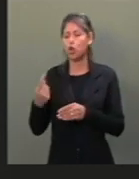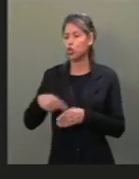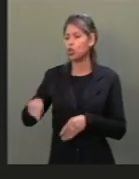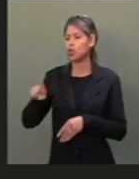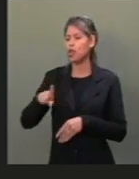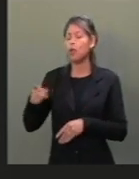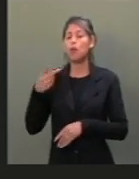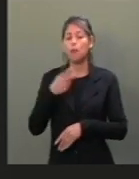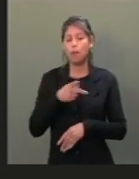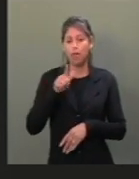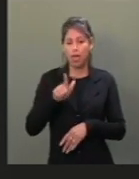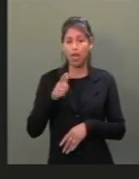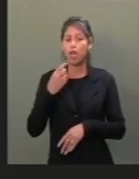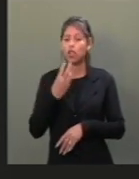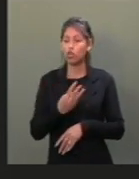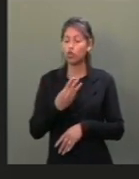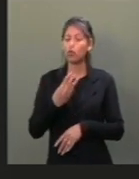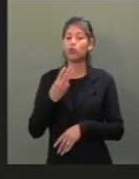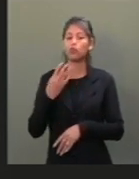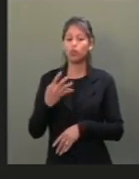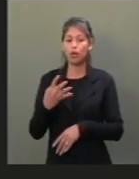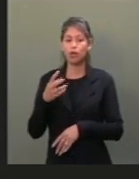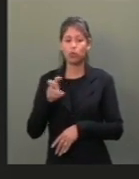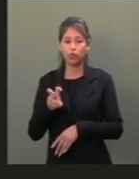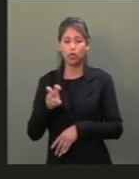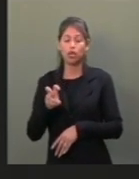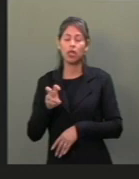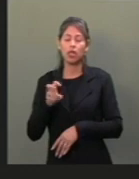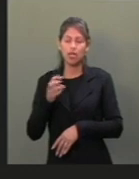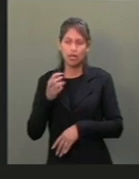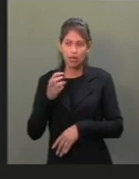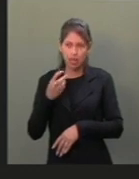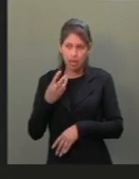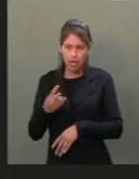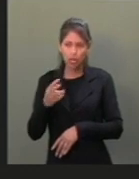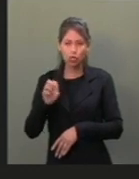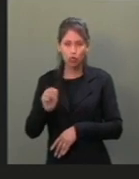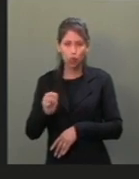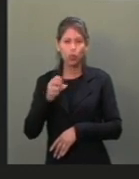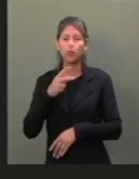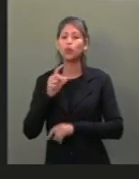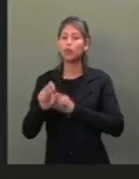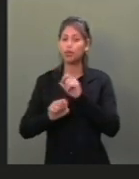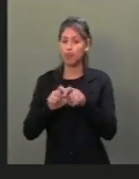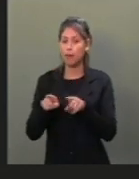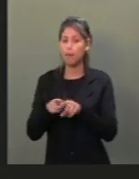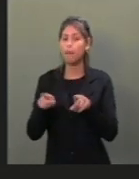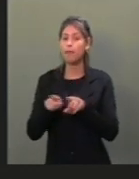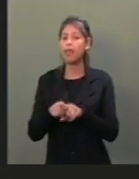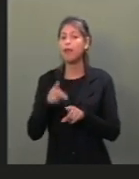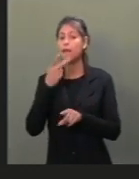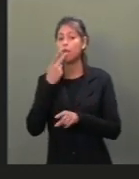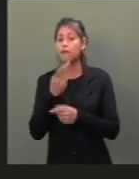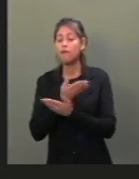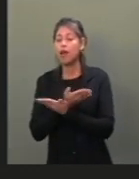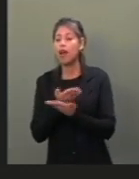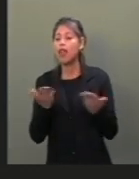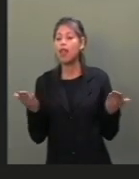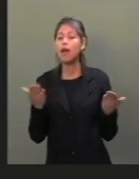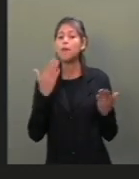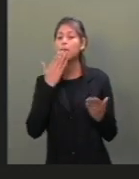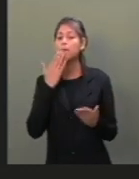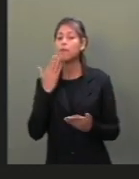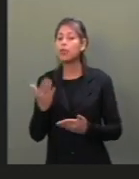PL 2438, que trata sobre os ministros do STF e também gostaria de consignar, pedir ao senhor,